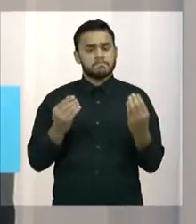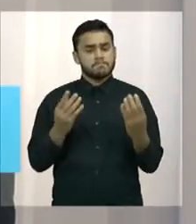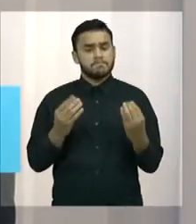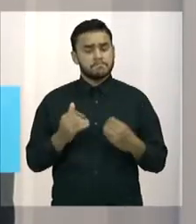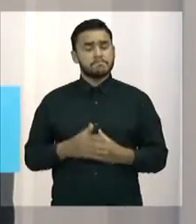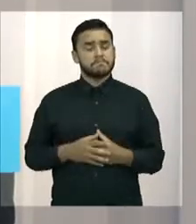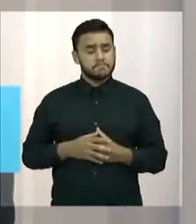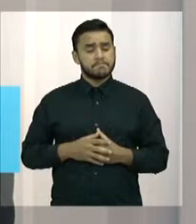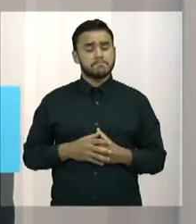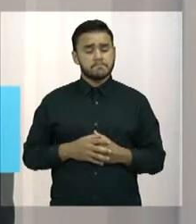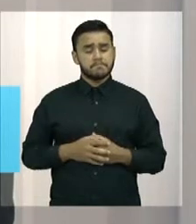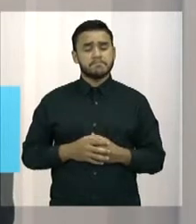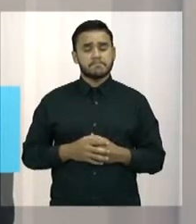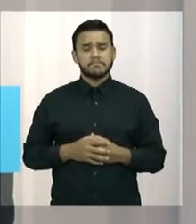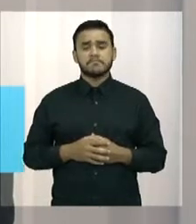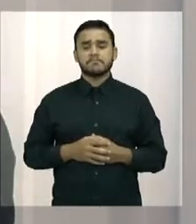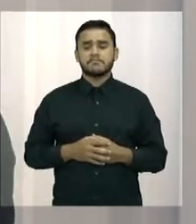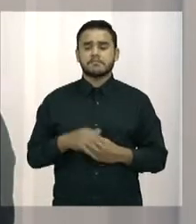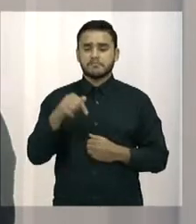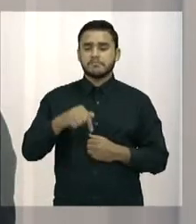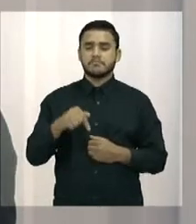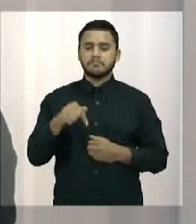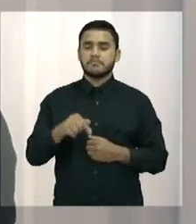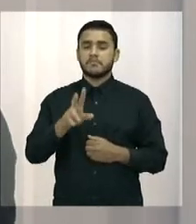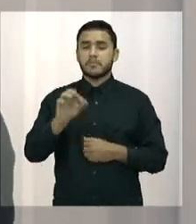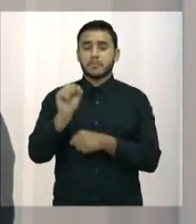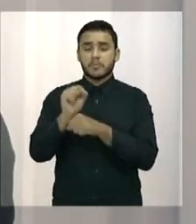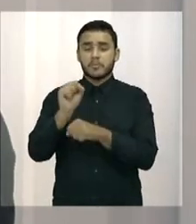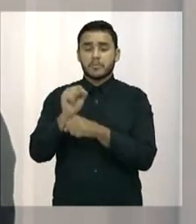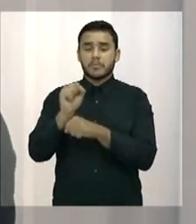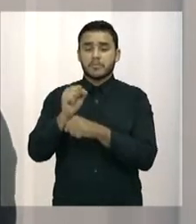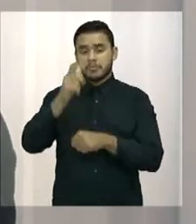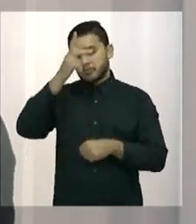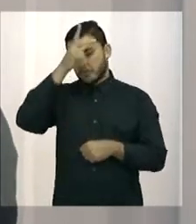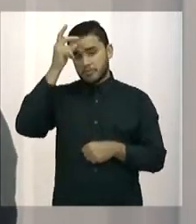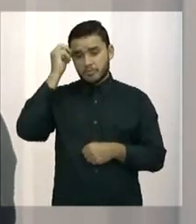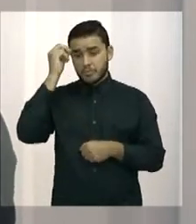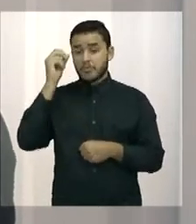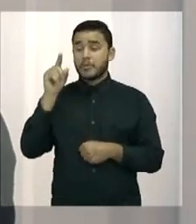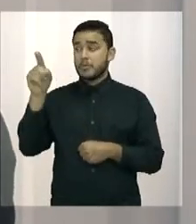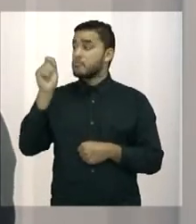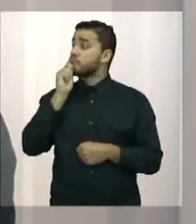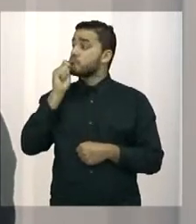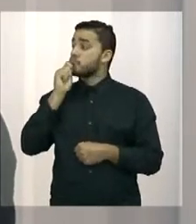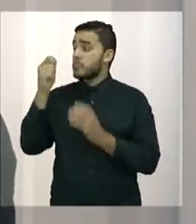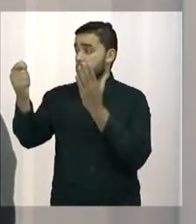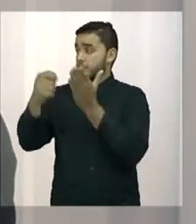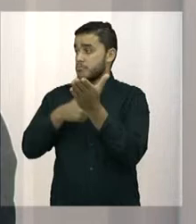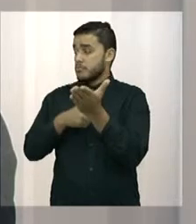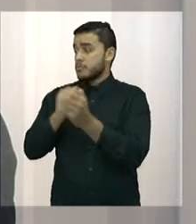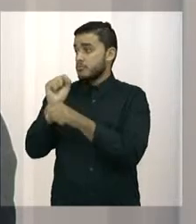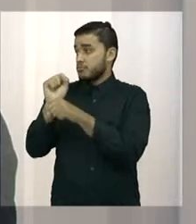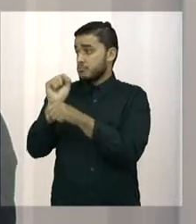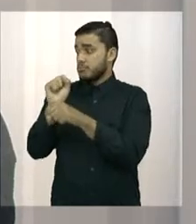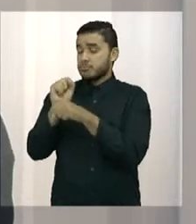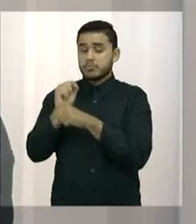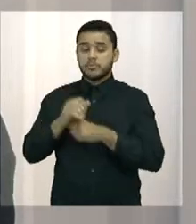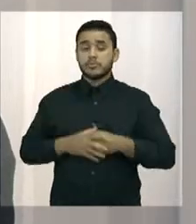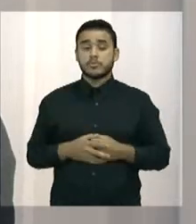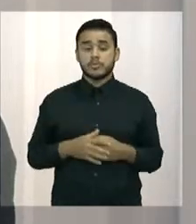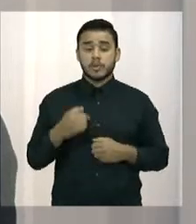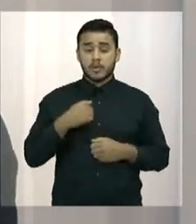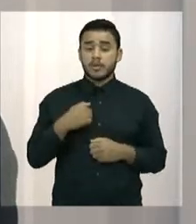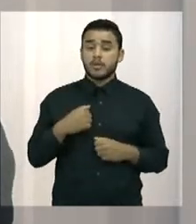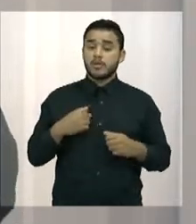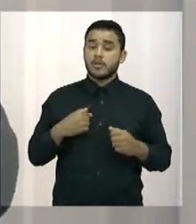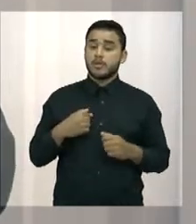na Câmara. Estão para sanção presidencial, prefeitural, e a gente só deve considerar a lei,